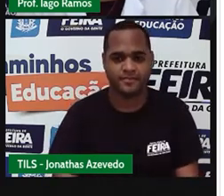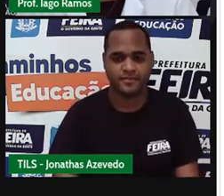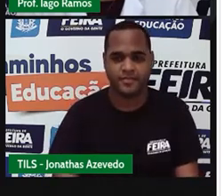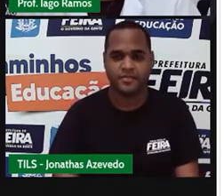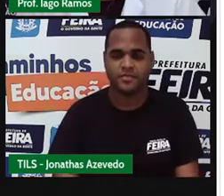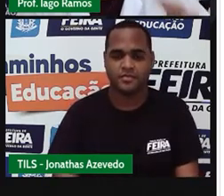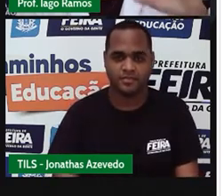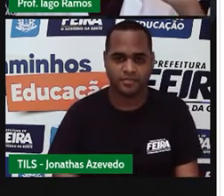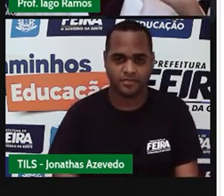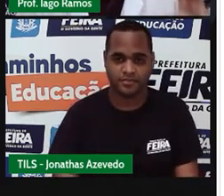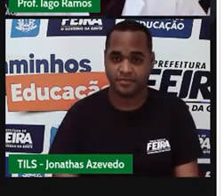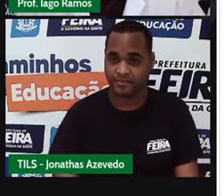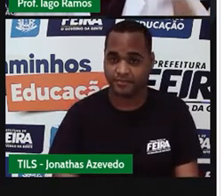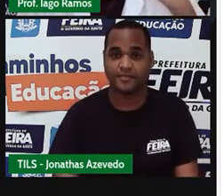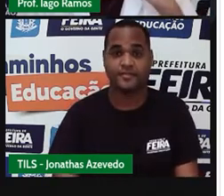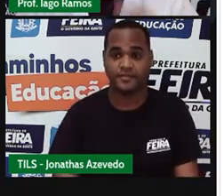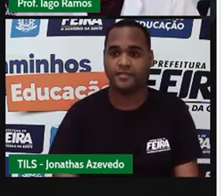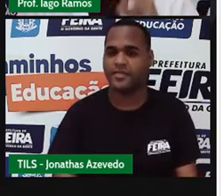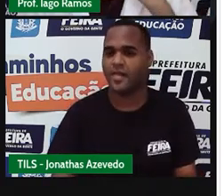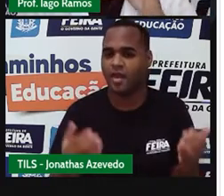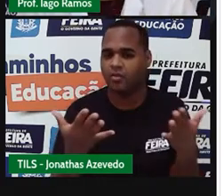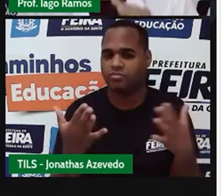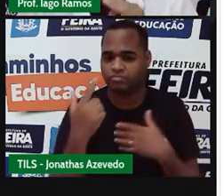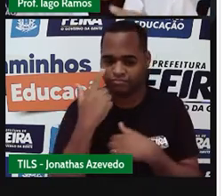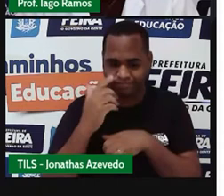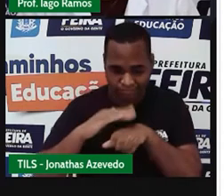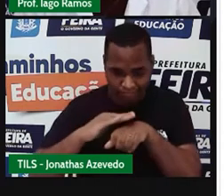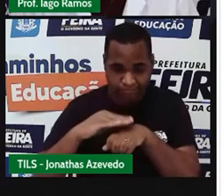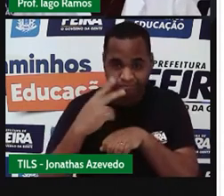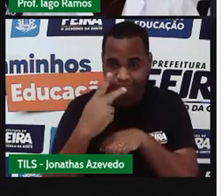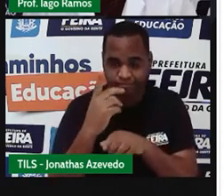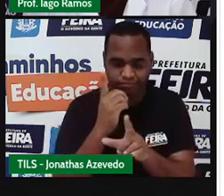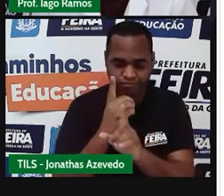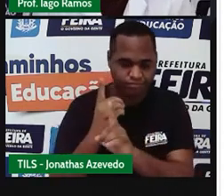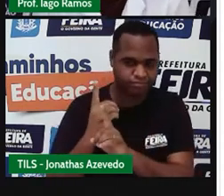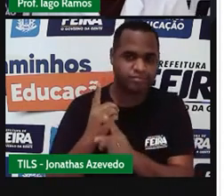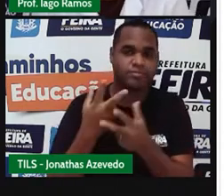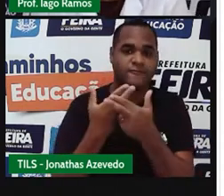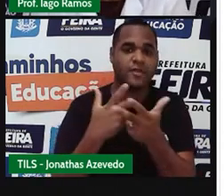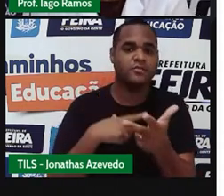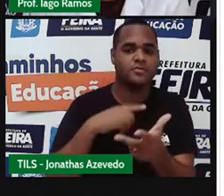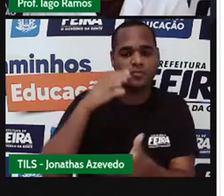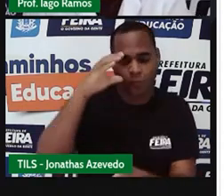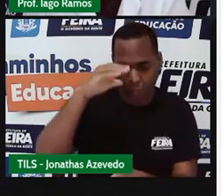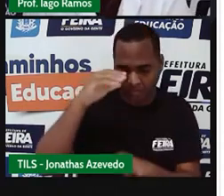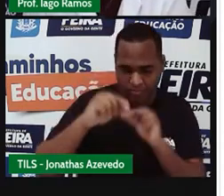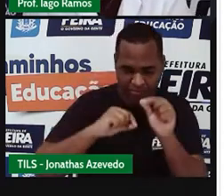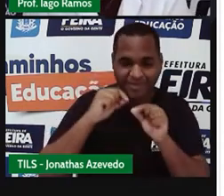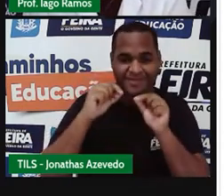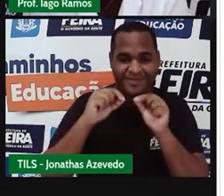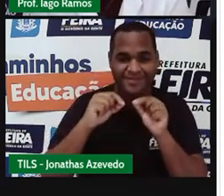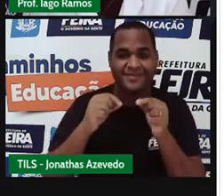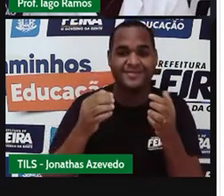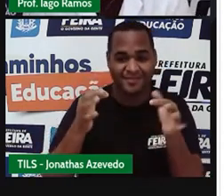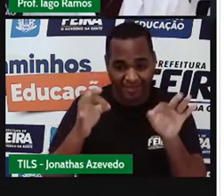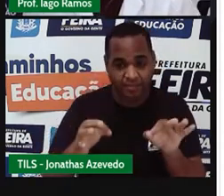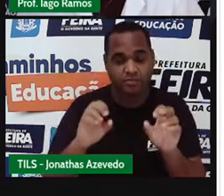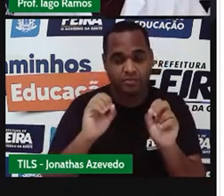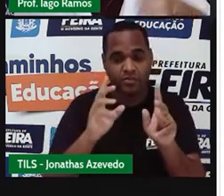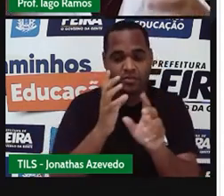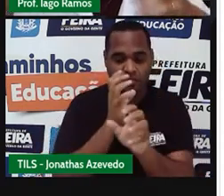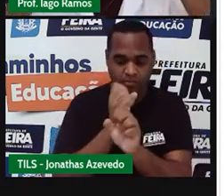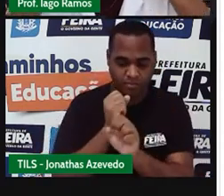E aí, agora tá com você. Eu quero que você encontre qual é a curiosidade disso aí. Certo? Faz ali a soma